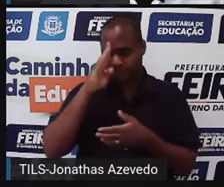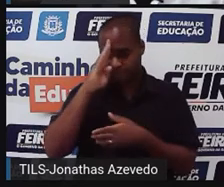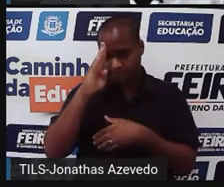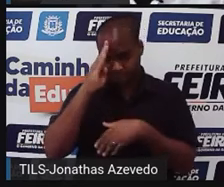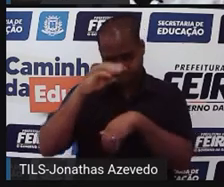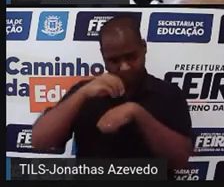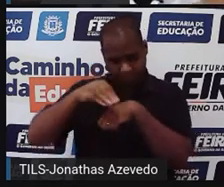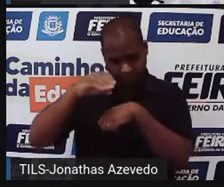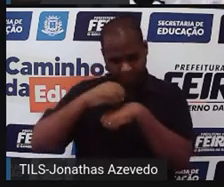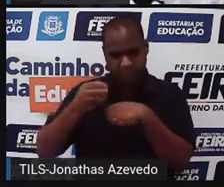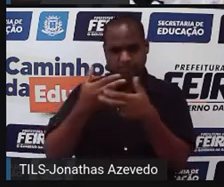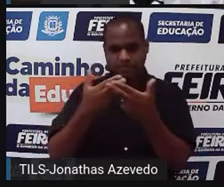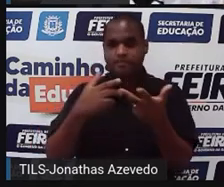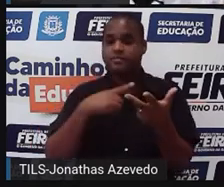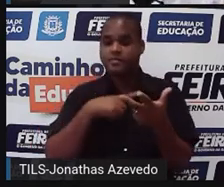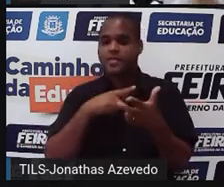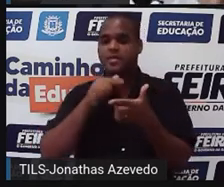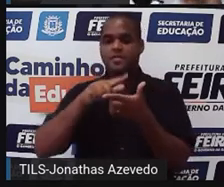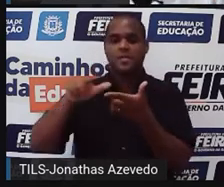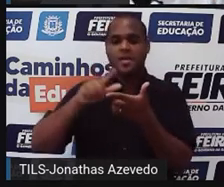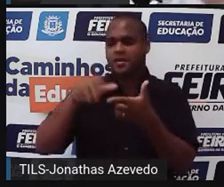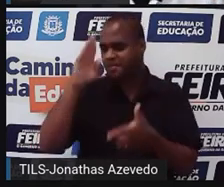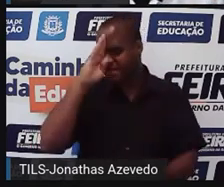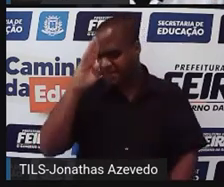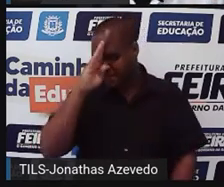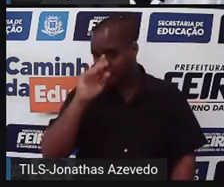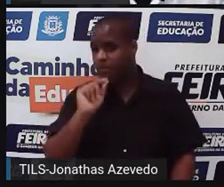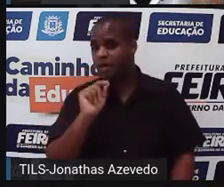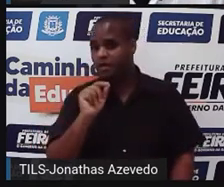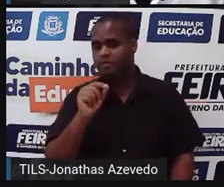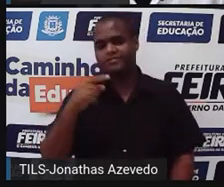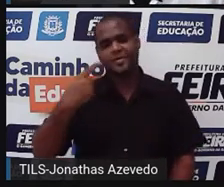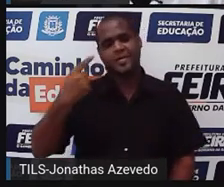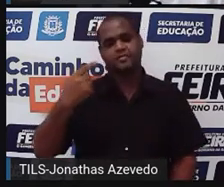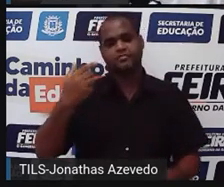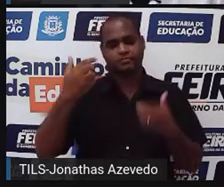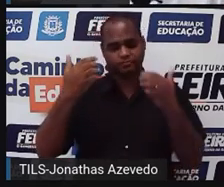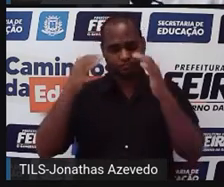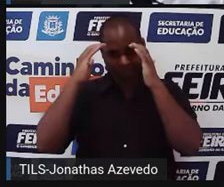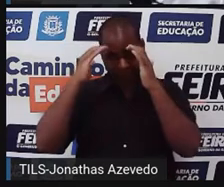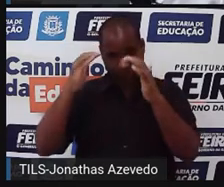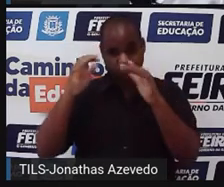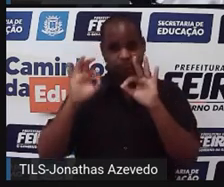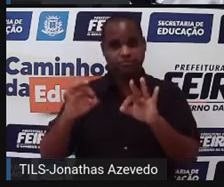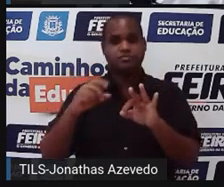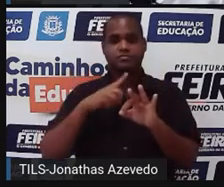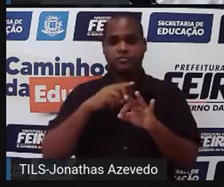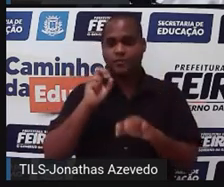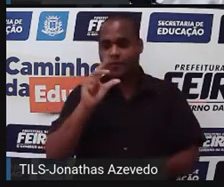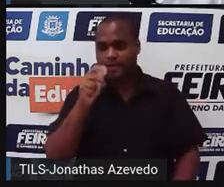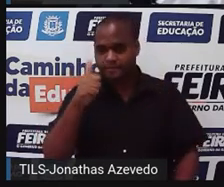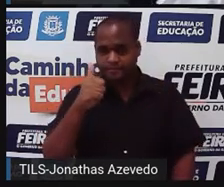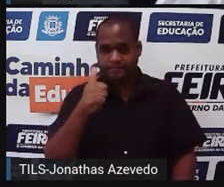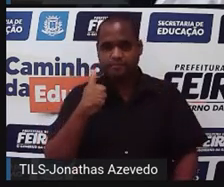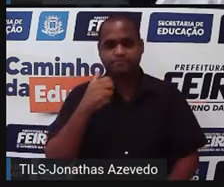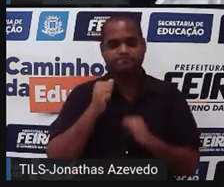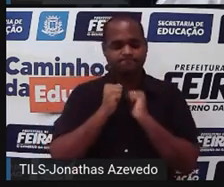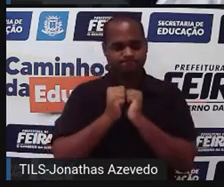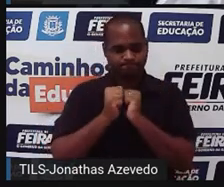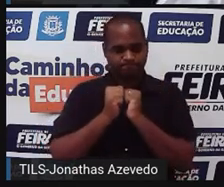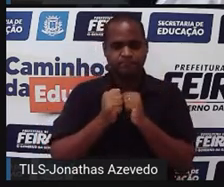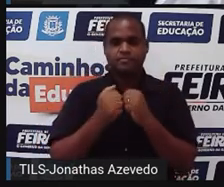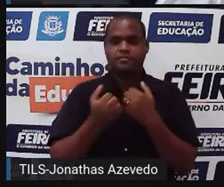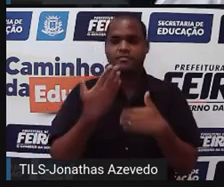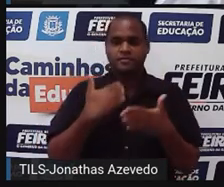informações do problema. Esse é o primeiro passo. Beleza? Então vamos lá, vamos juntos fazer